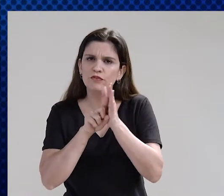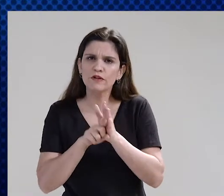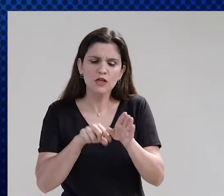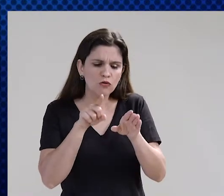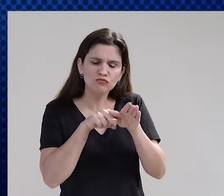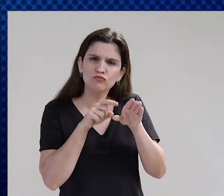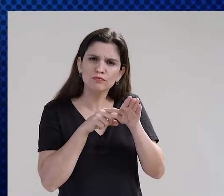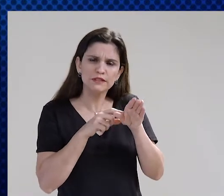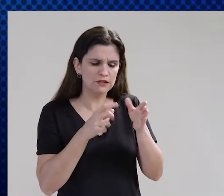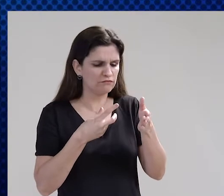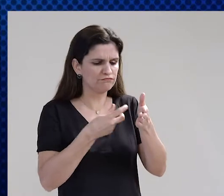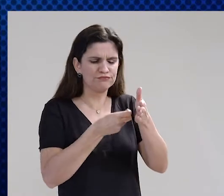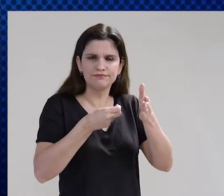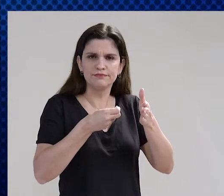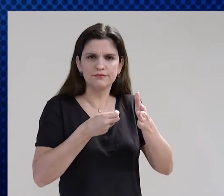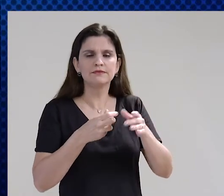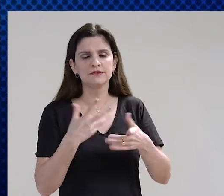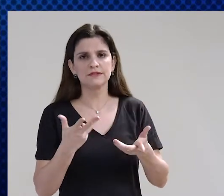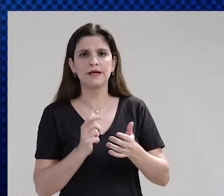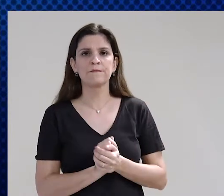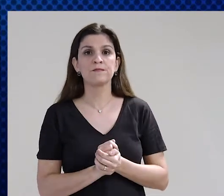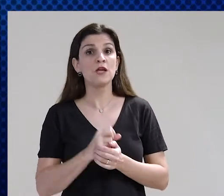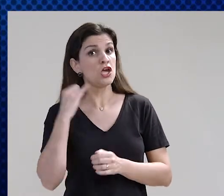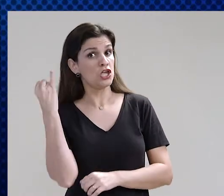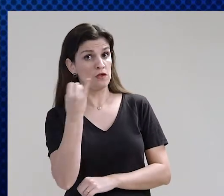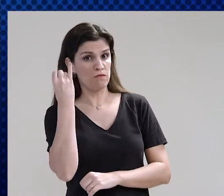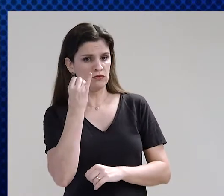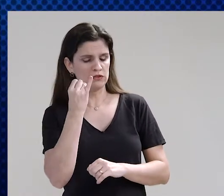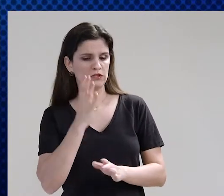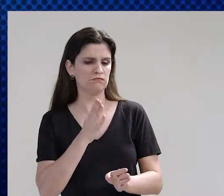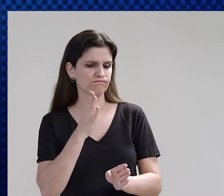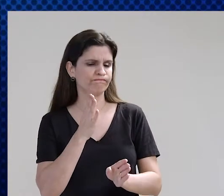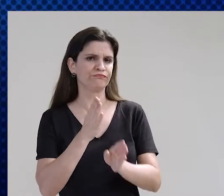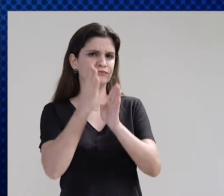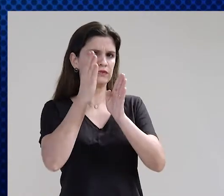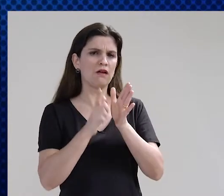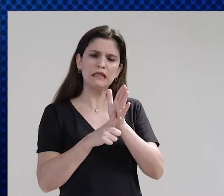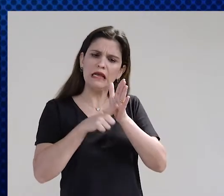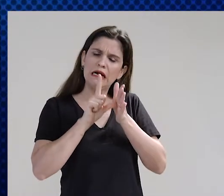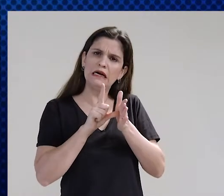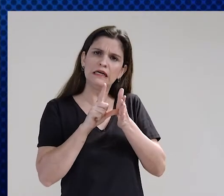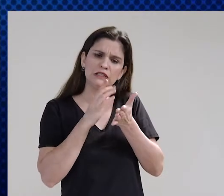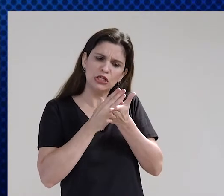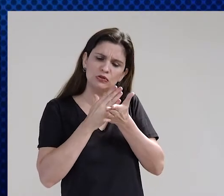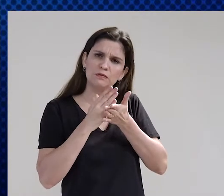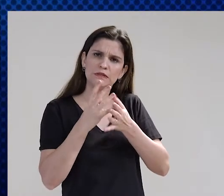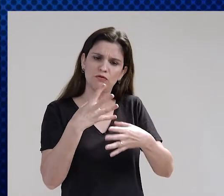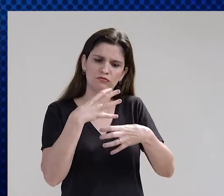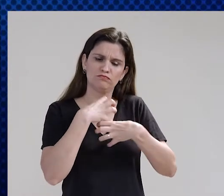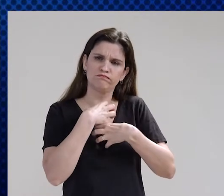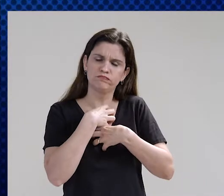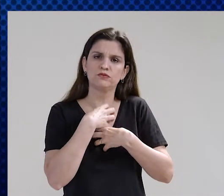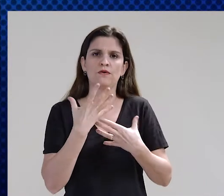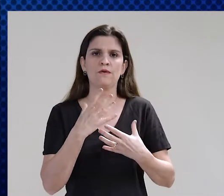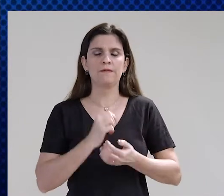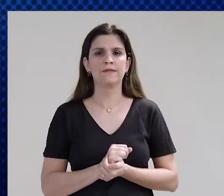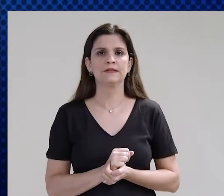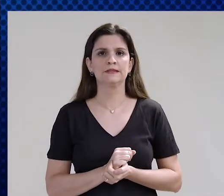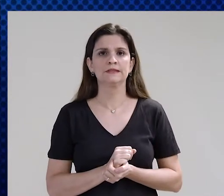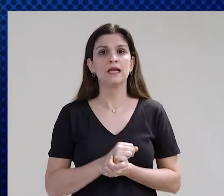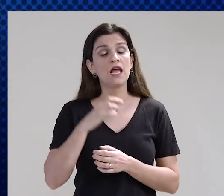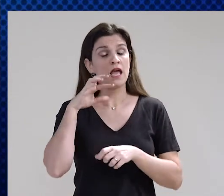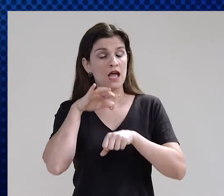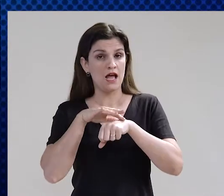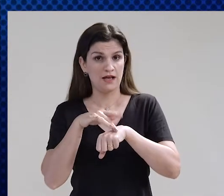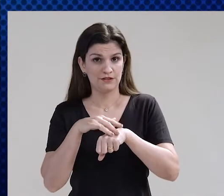do pezinho. A conscientização é fundamental para garantir o diagnóstico precoce e, com isso, iniciar o tratamento adequado.